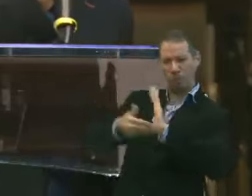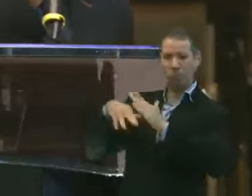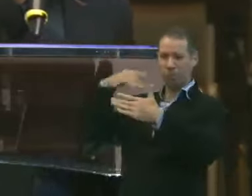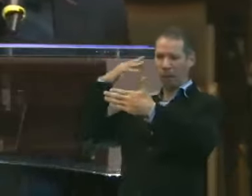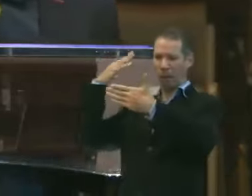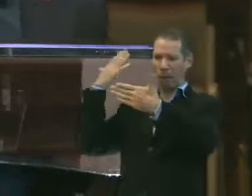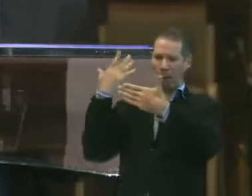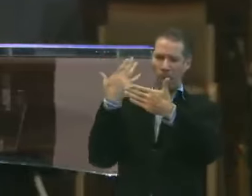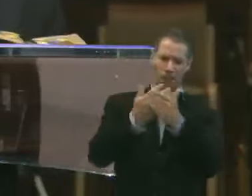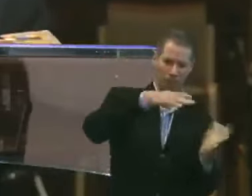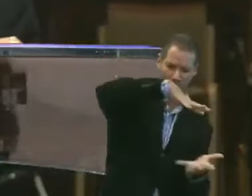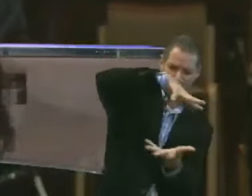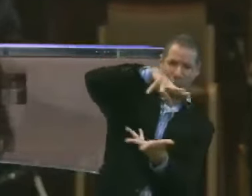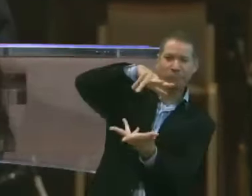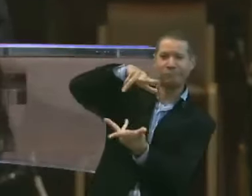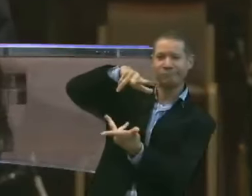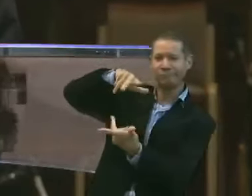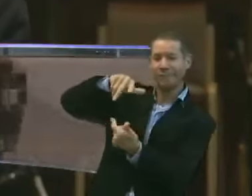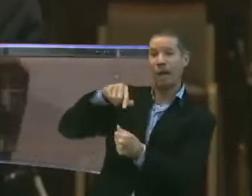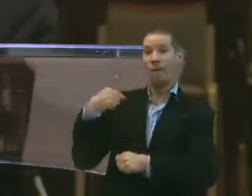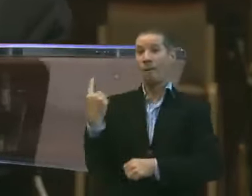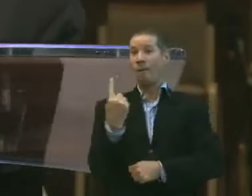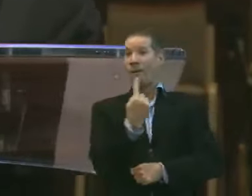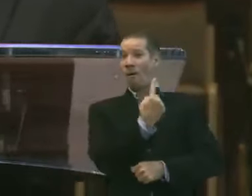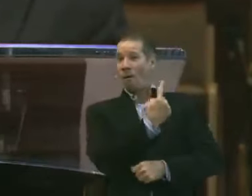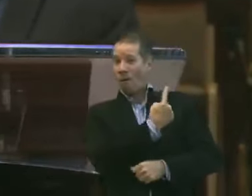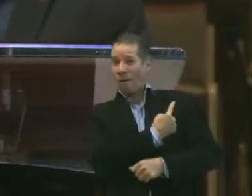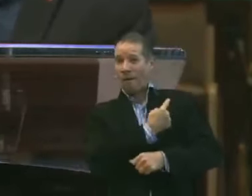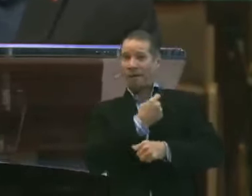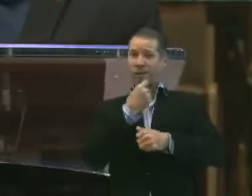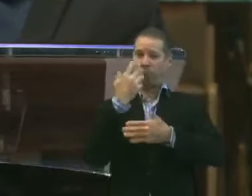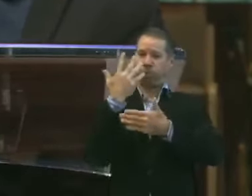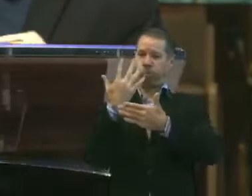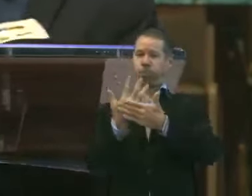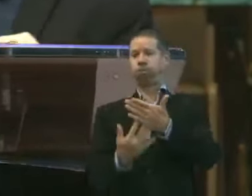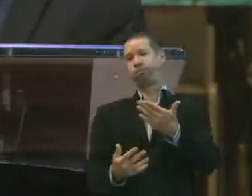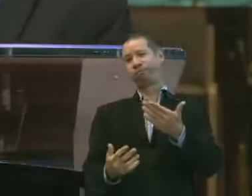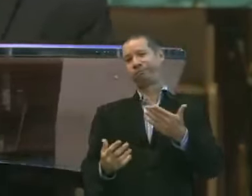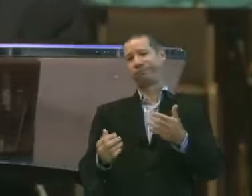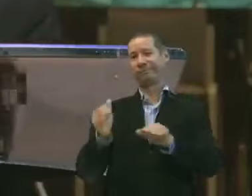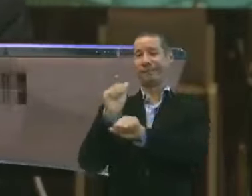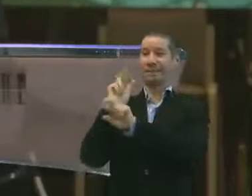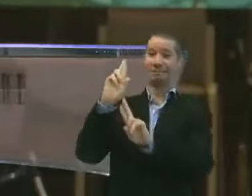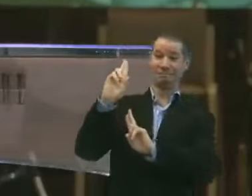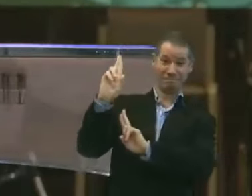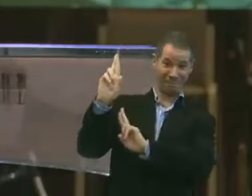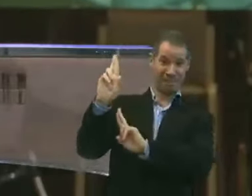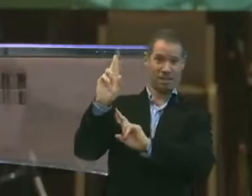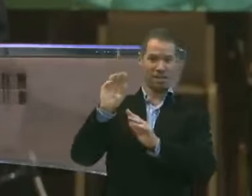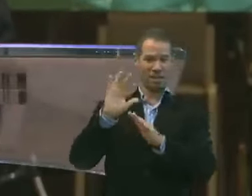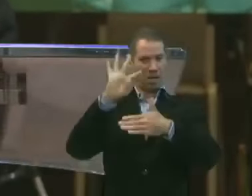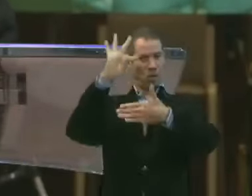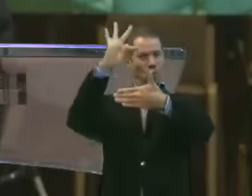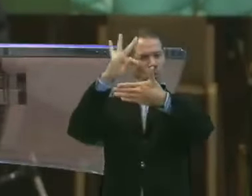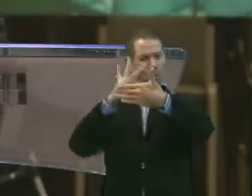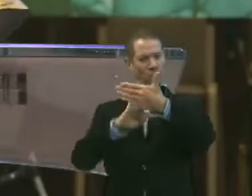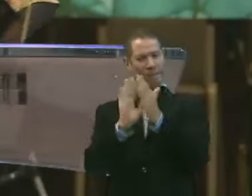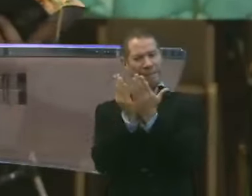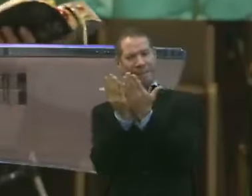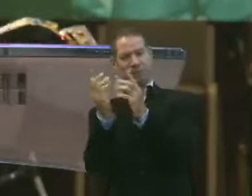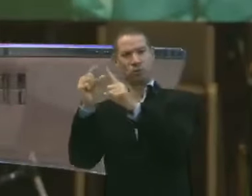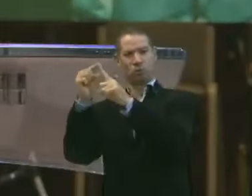acontecendo no mundo, nós perdemos a esperança. Mas o texto bíblico nos ensina algumas lições